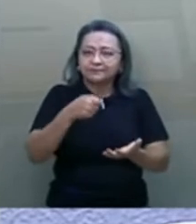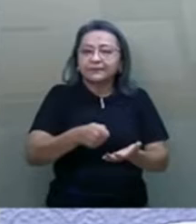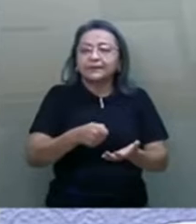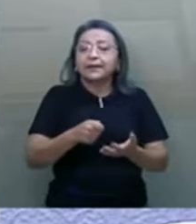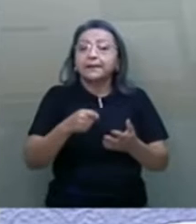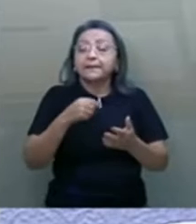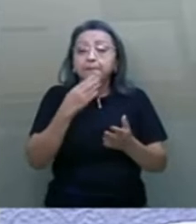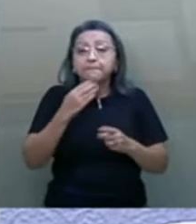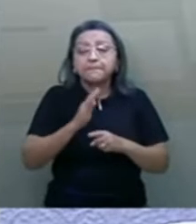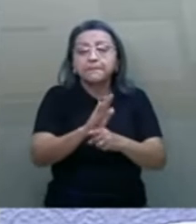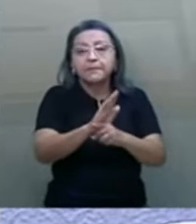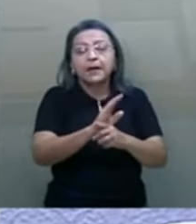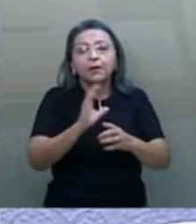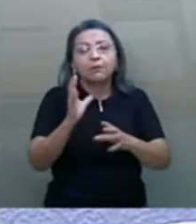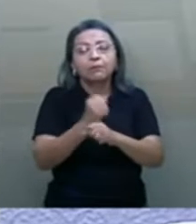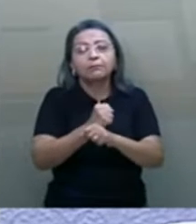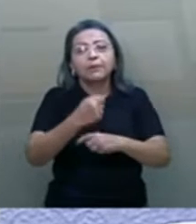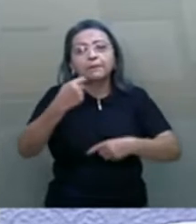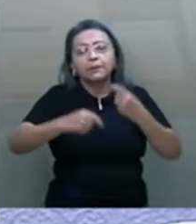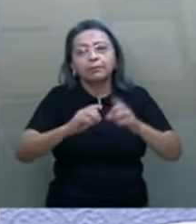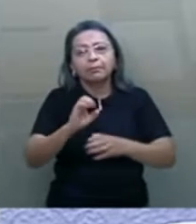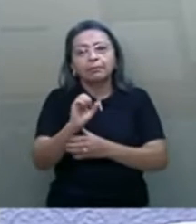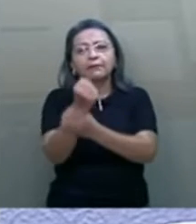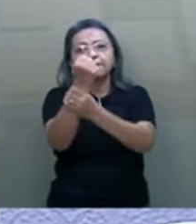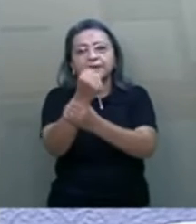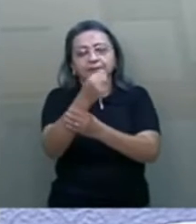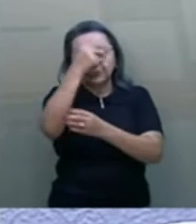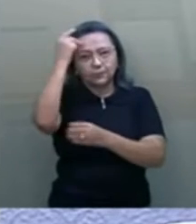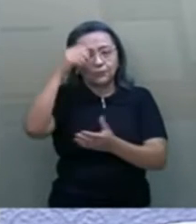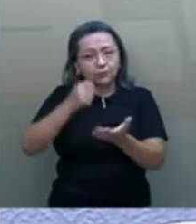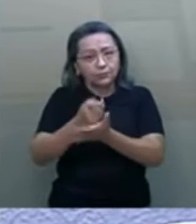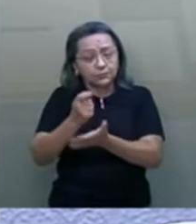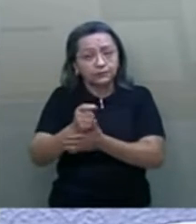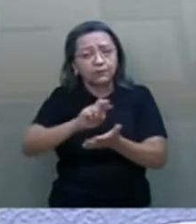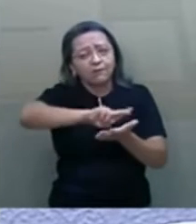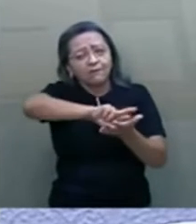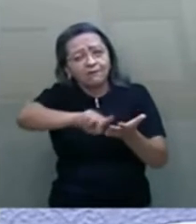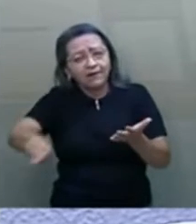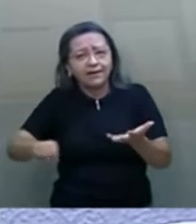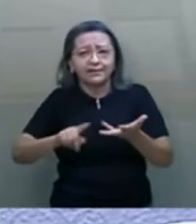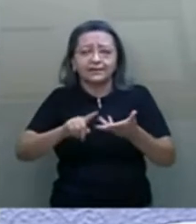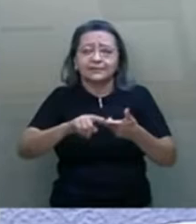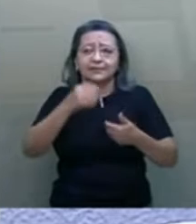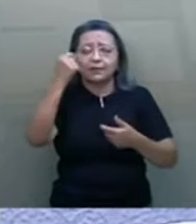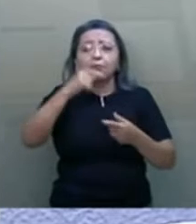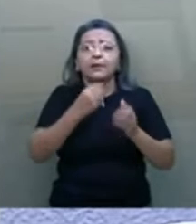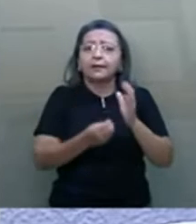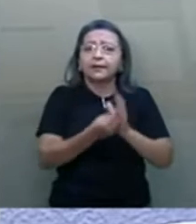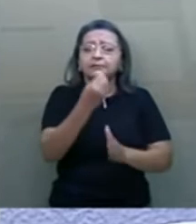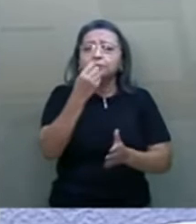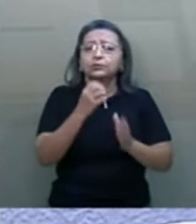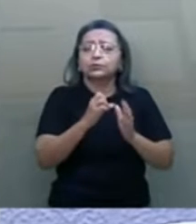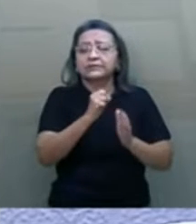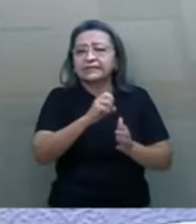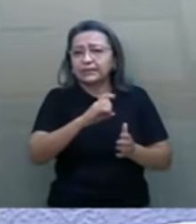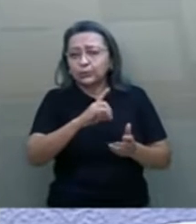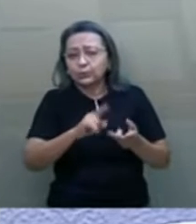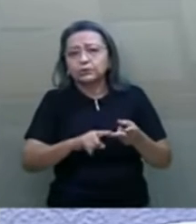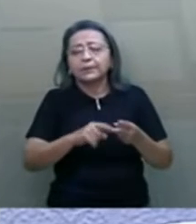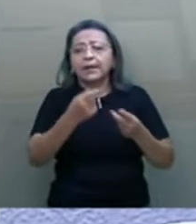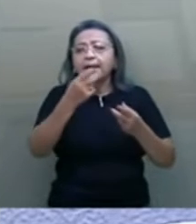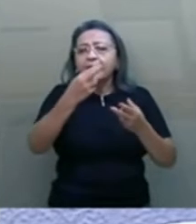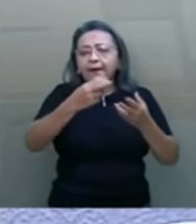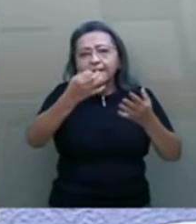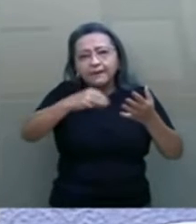concretização de uma política de defesa do consumidor. Foram diversas as iniciativas, como a criação do Seduch, a revisão do